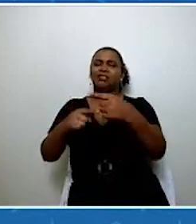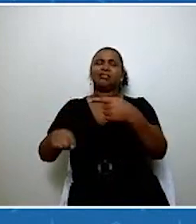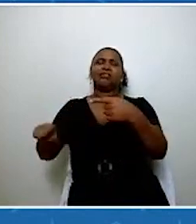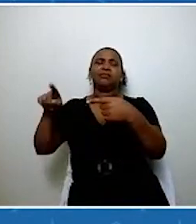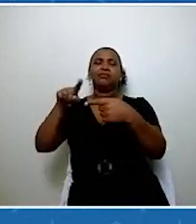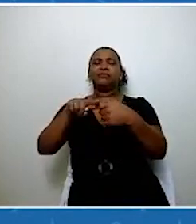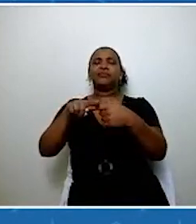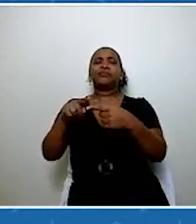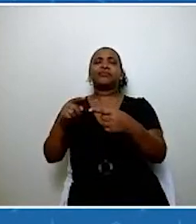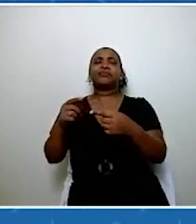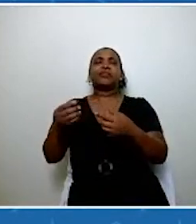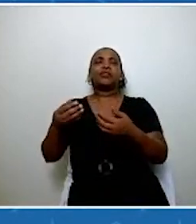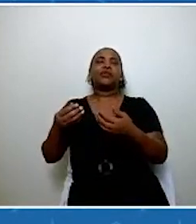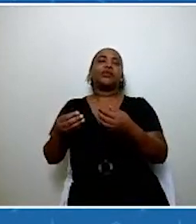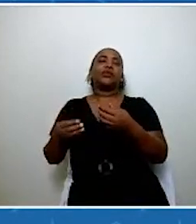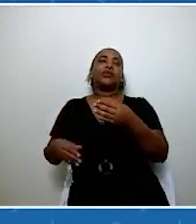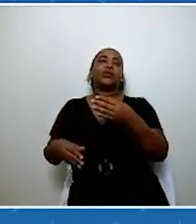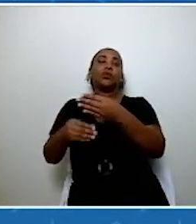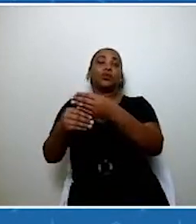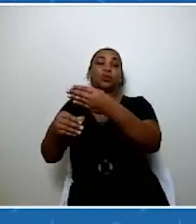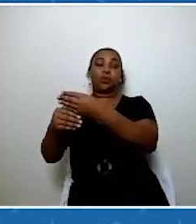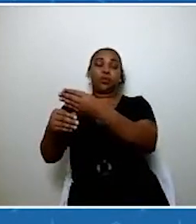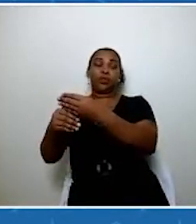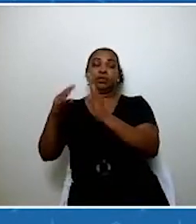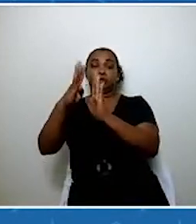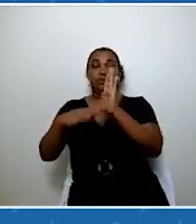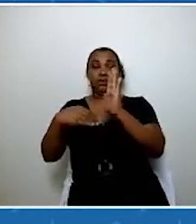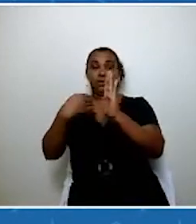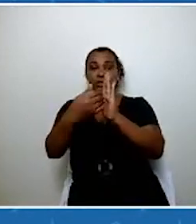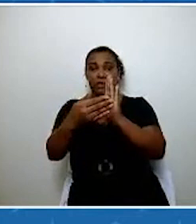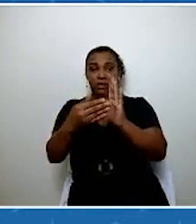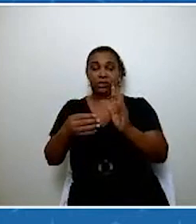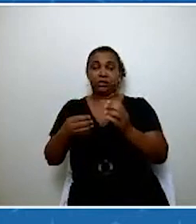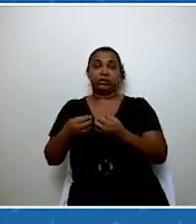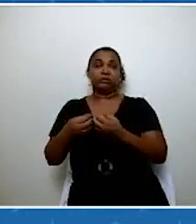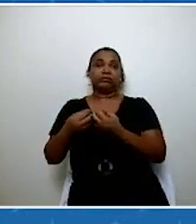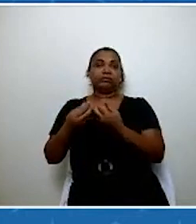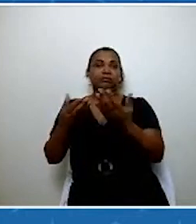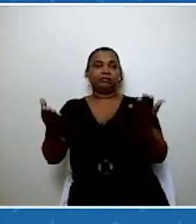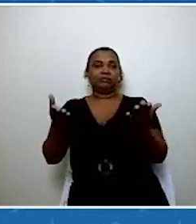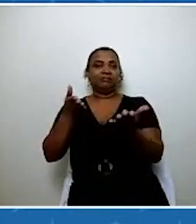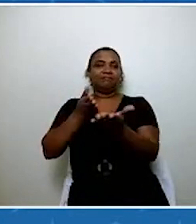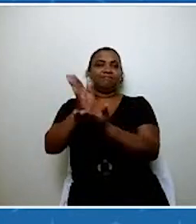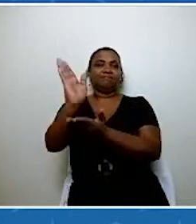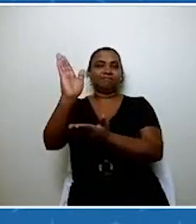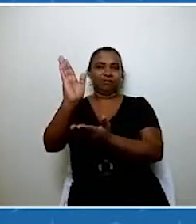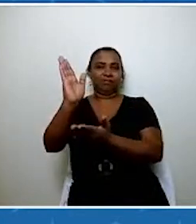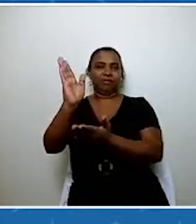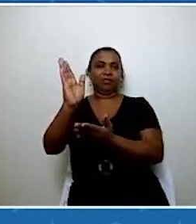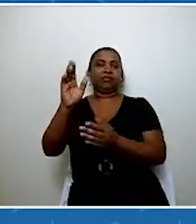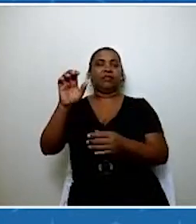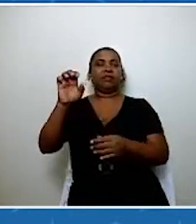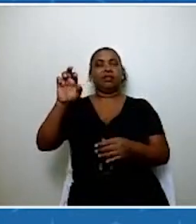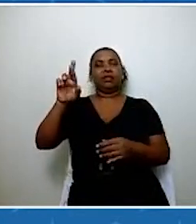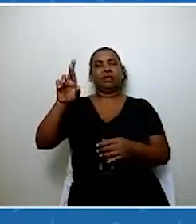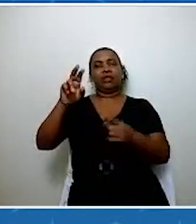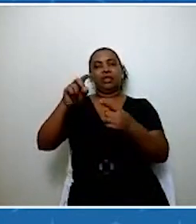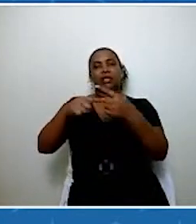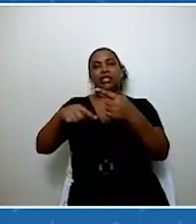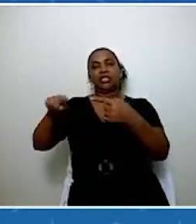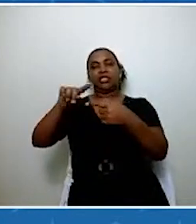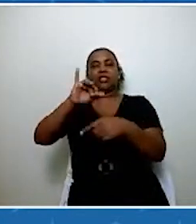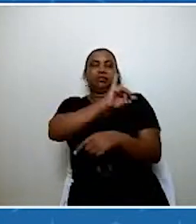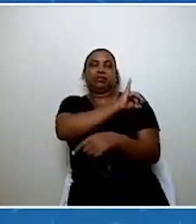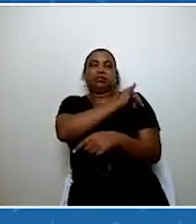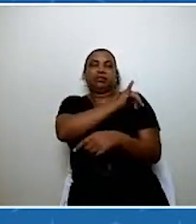e com uma determinação, o lançamento do Recicla RJ, que rolou semana passada, no mês do meio ambiente, pelo governo do